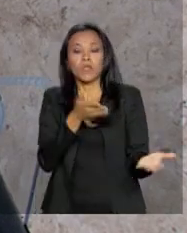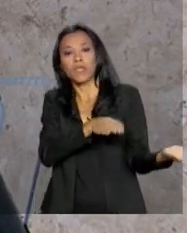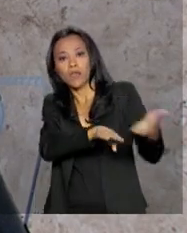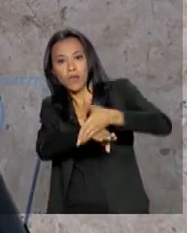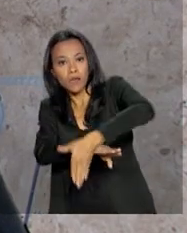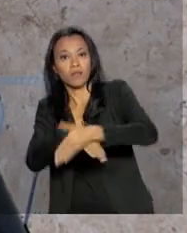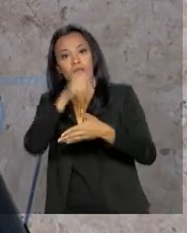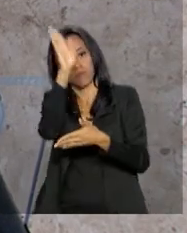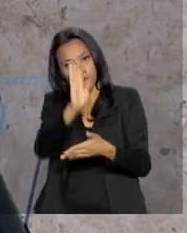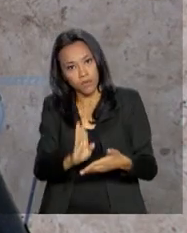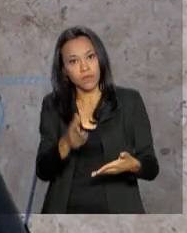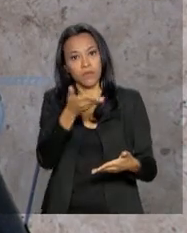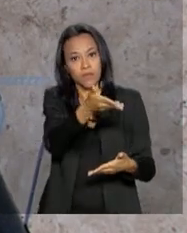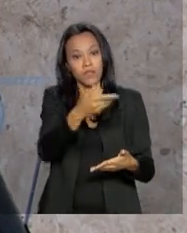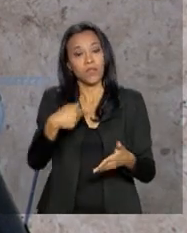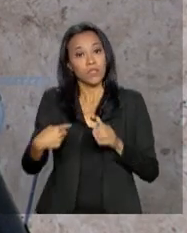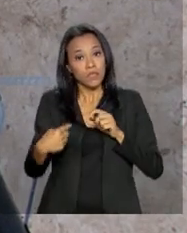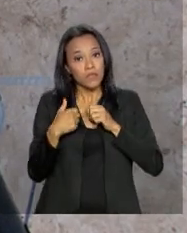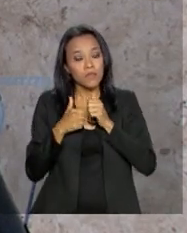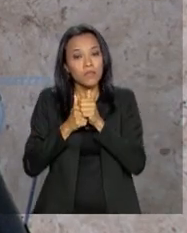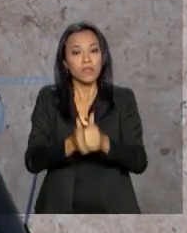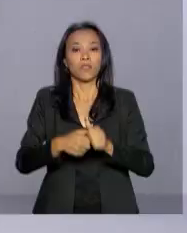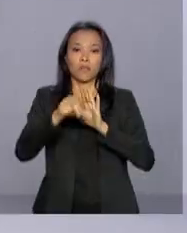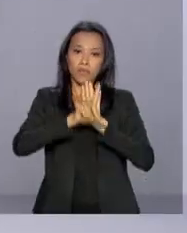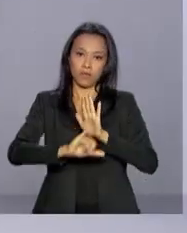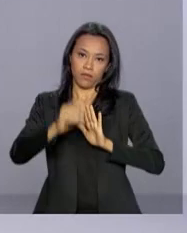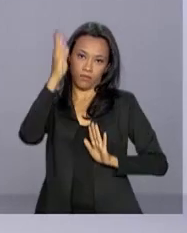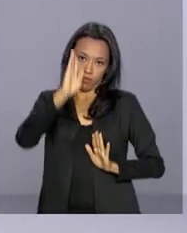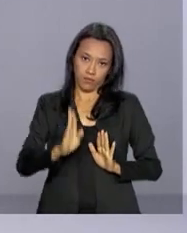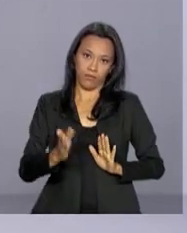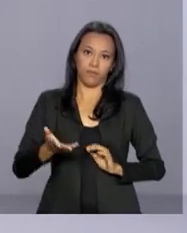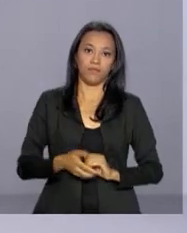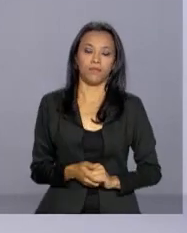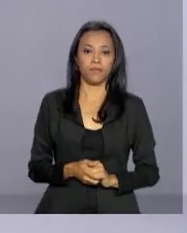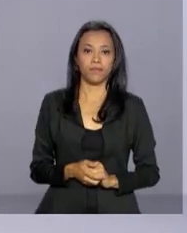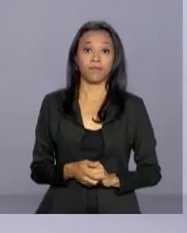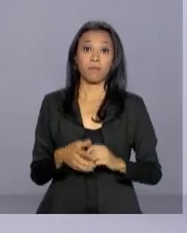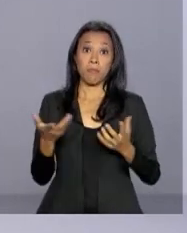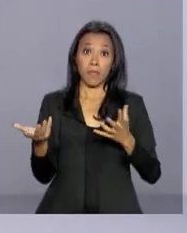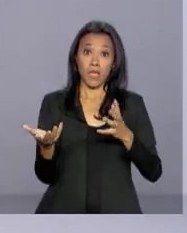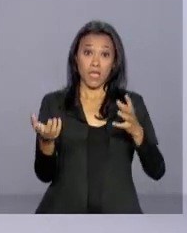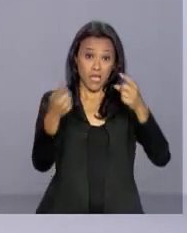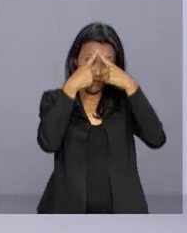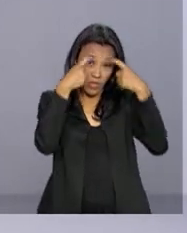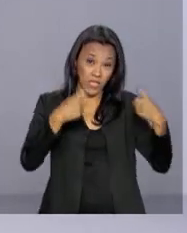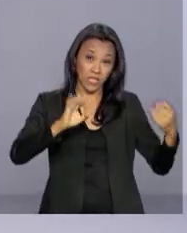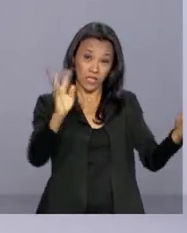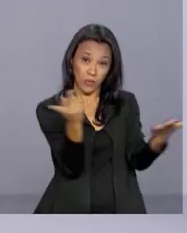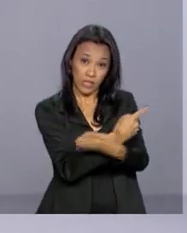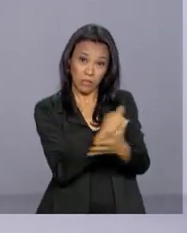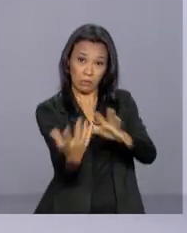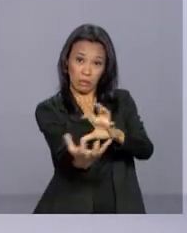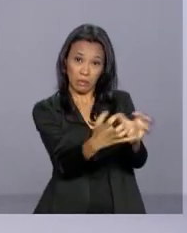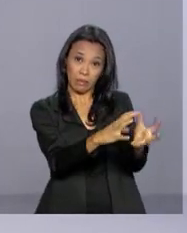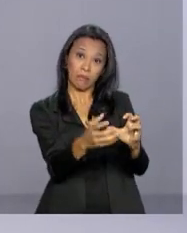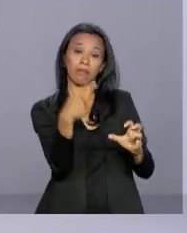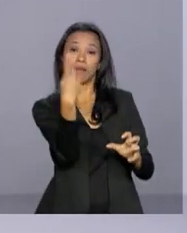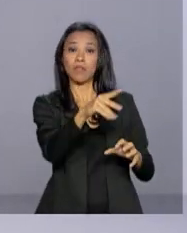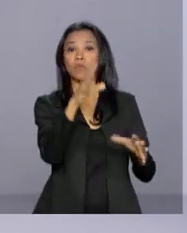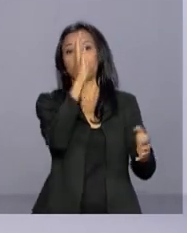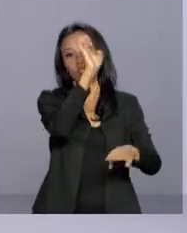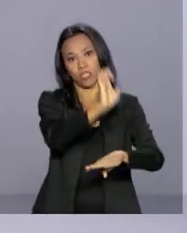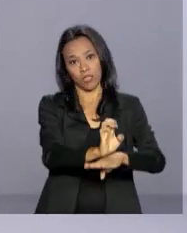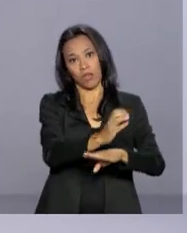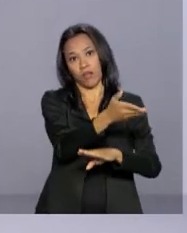refugiado, de acordo com a Lei de Imigração Brasileira. E os conflitos entre brasileiros e imigrantes venezuelanos em